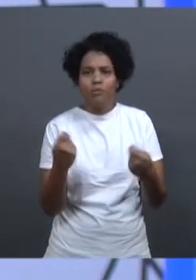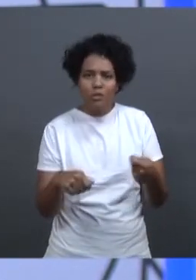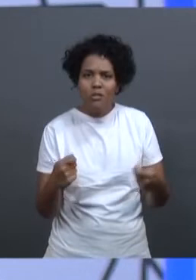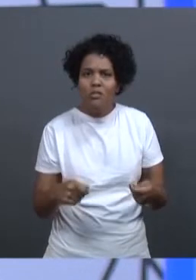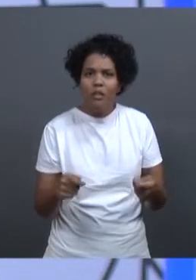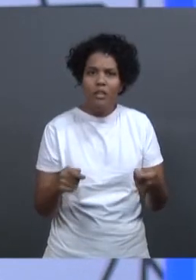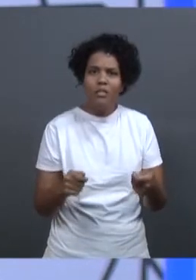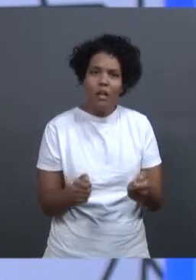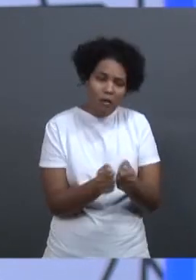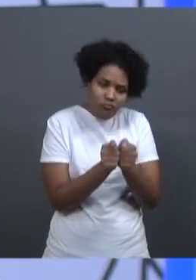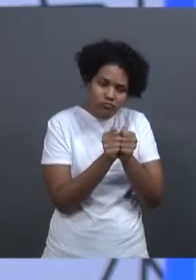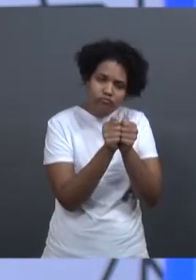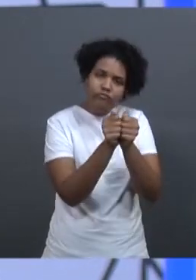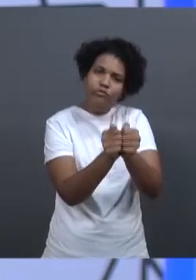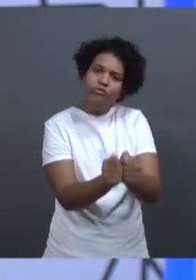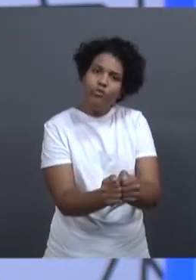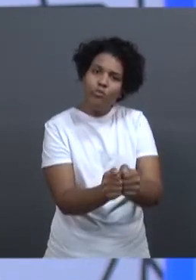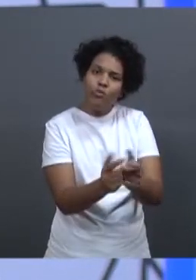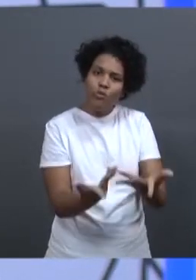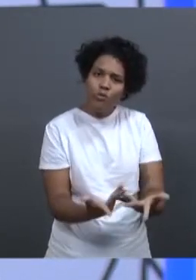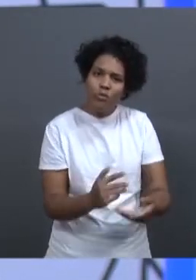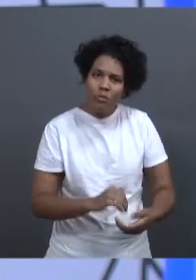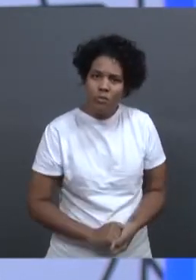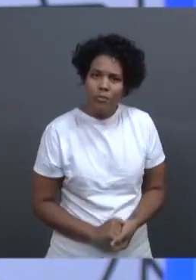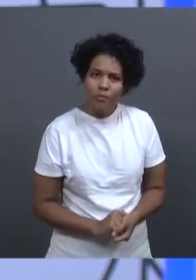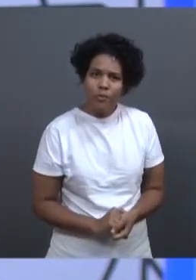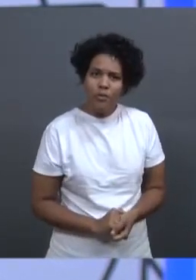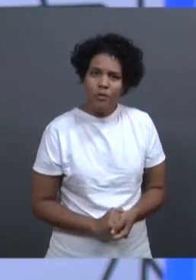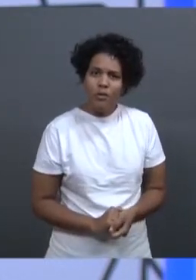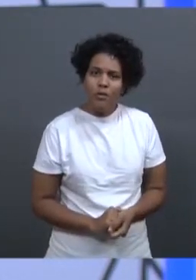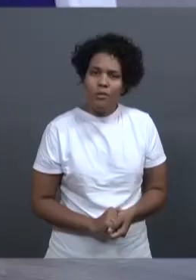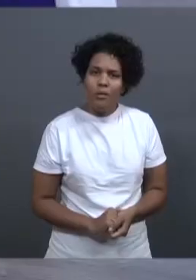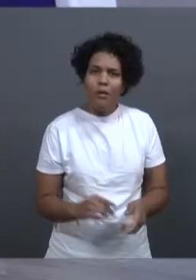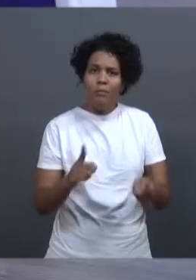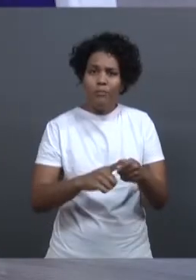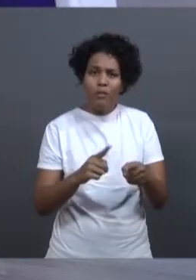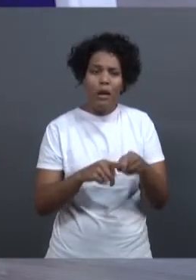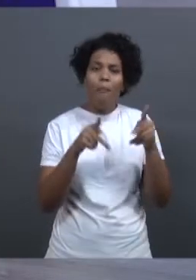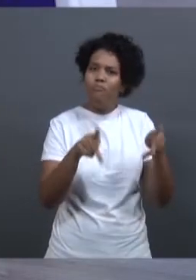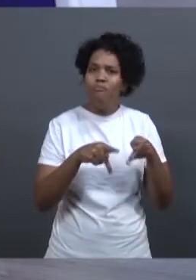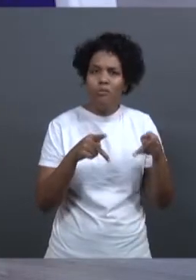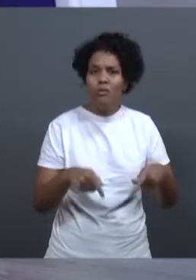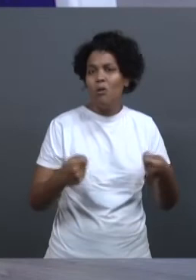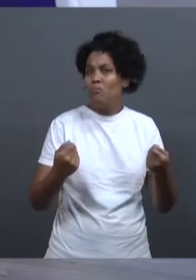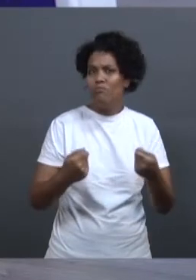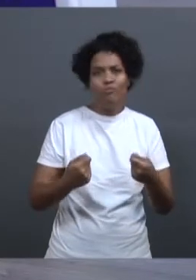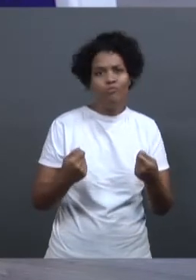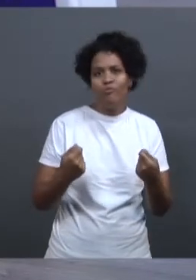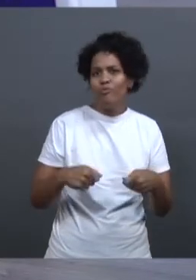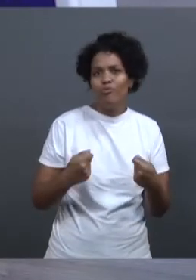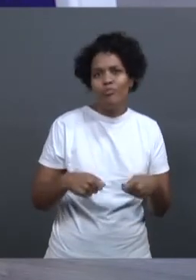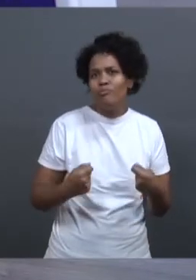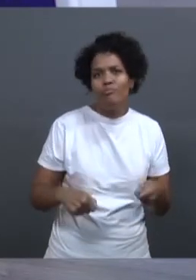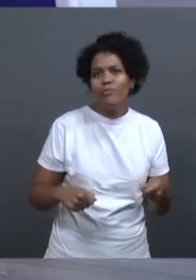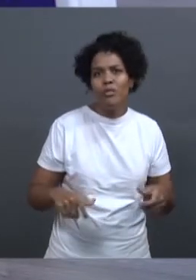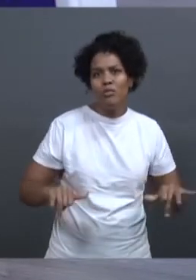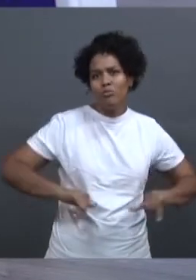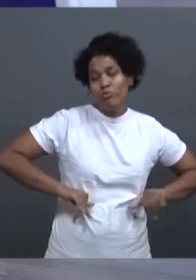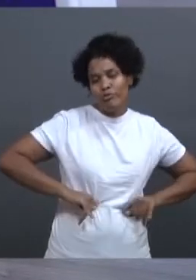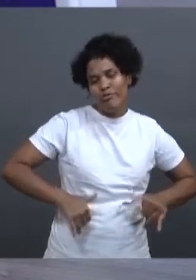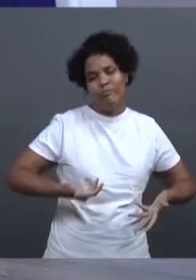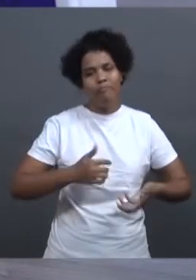caminhe juntos para que a população não sofra ainda mais. excelente, muito obrigada pela sua participação, viu, Letícia?